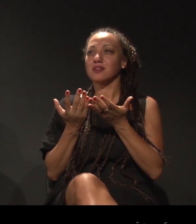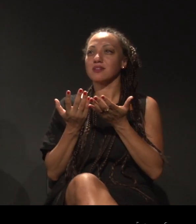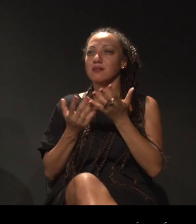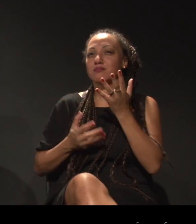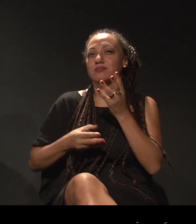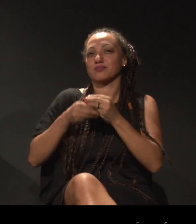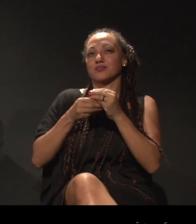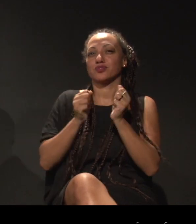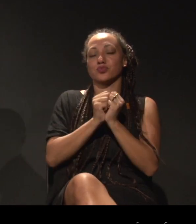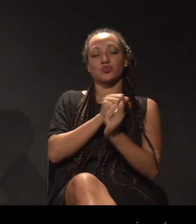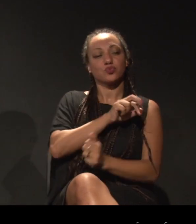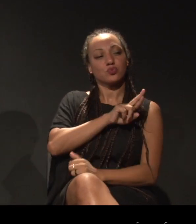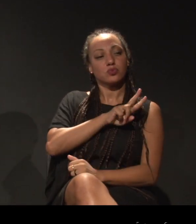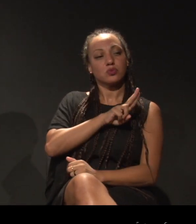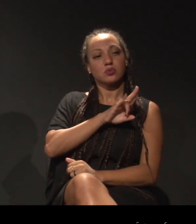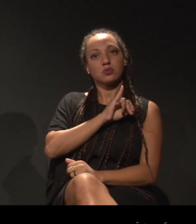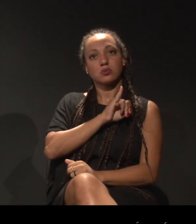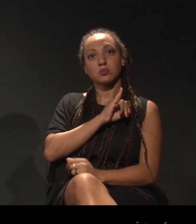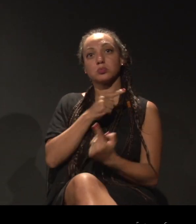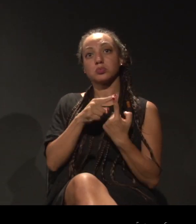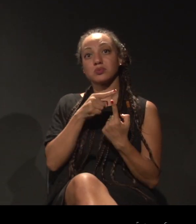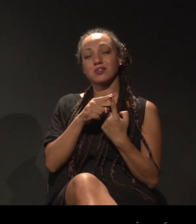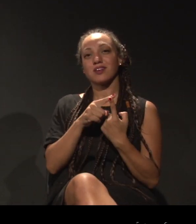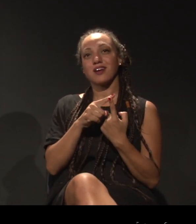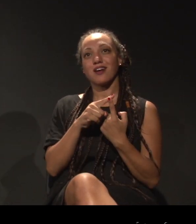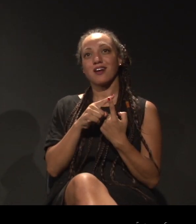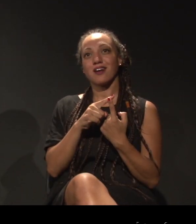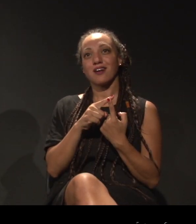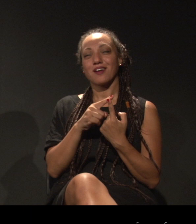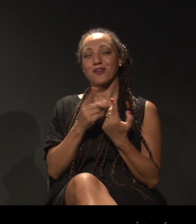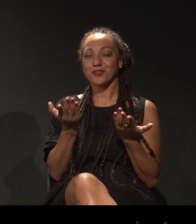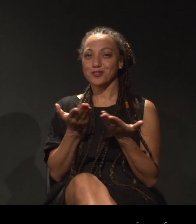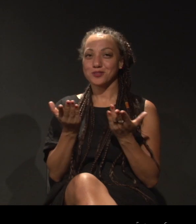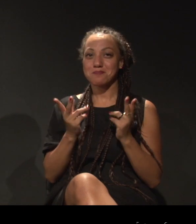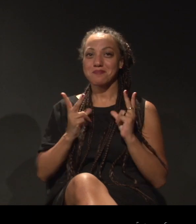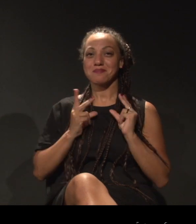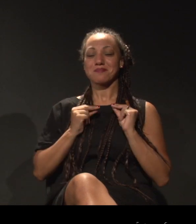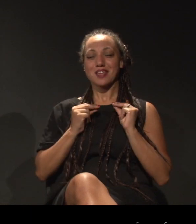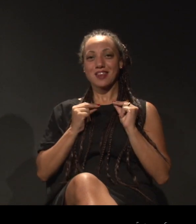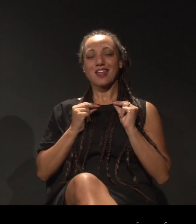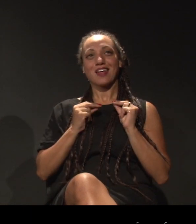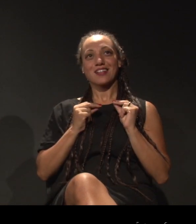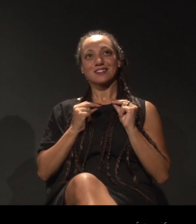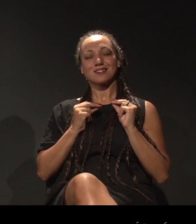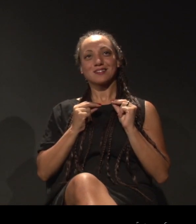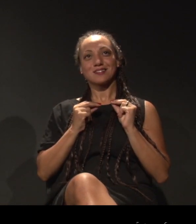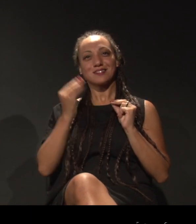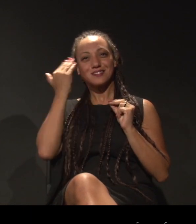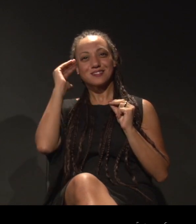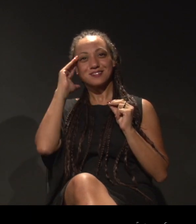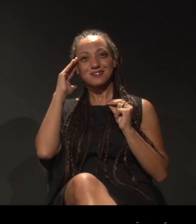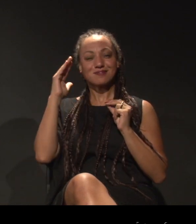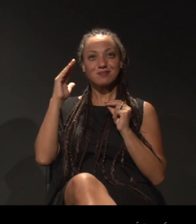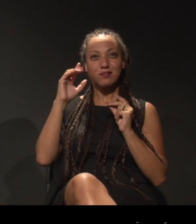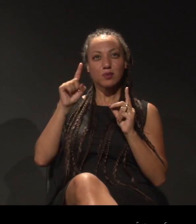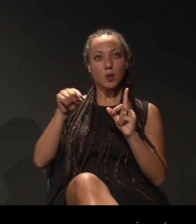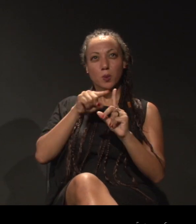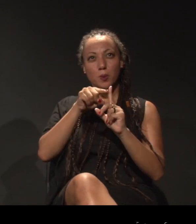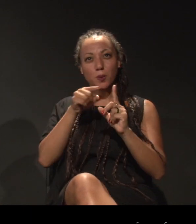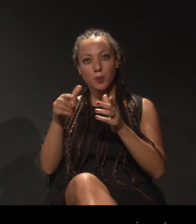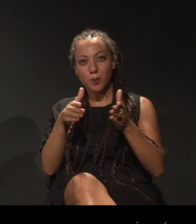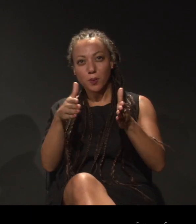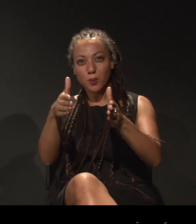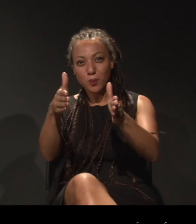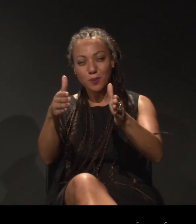colocação com o Rui, porque eu acho que a gente merece sair daqui com o lugar apontando para uma direção. Então, queria pensar junto